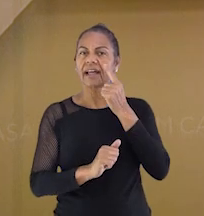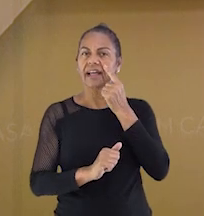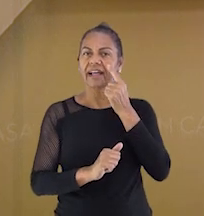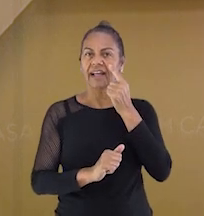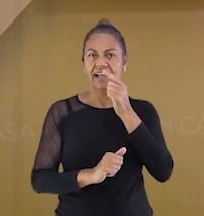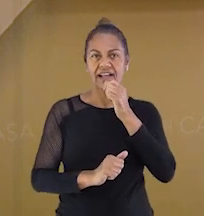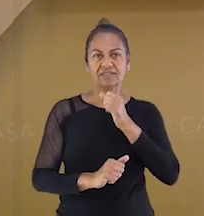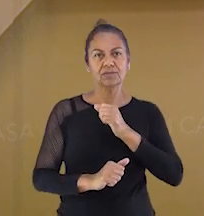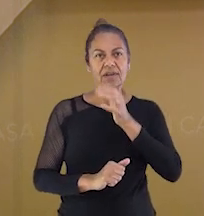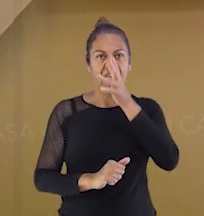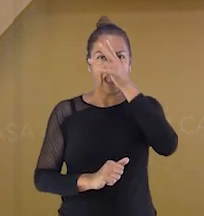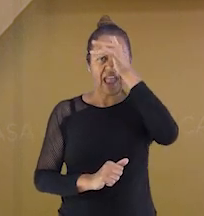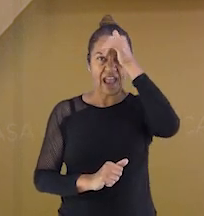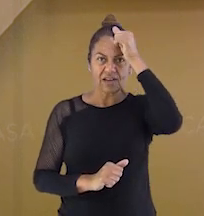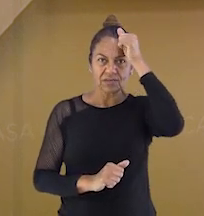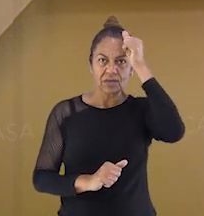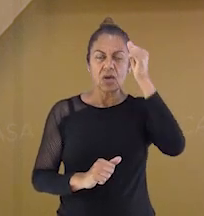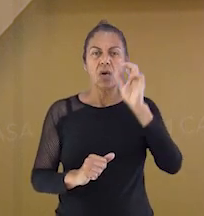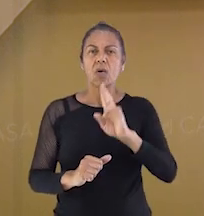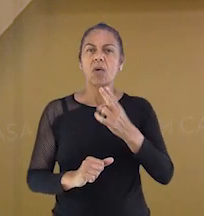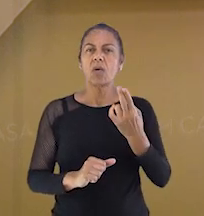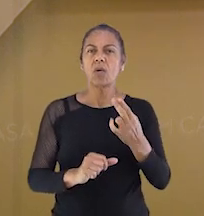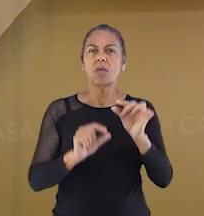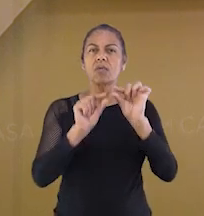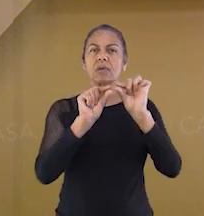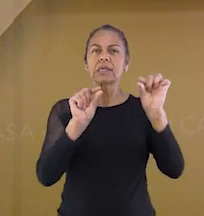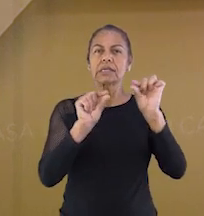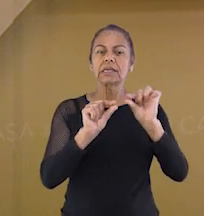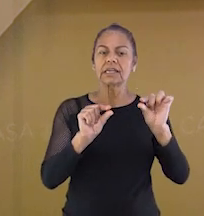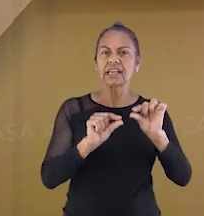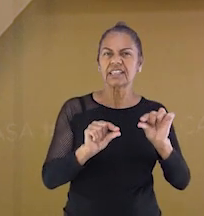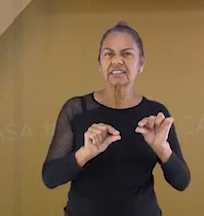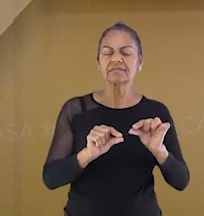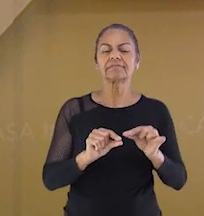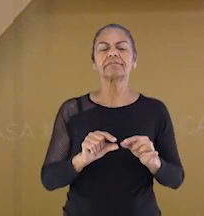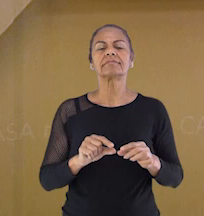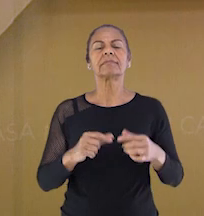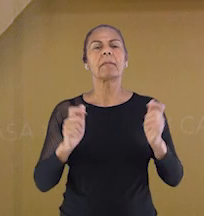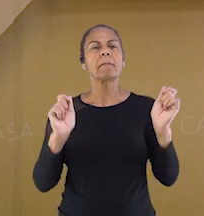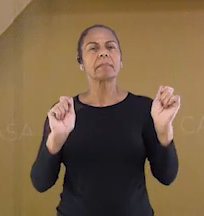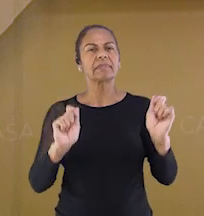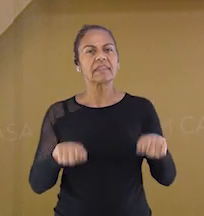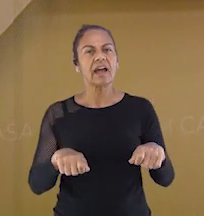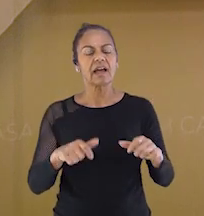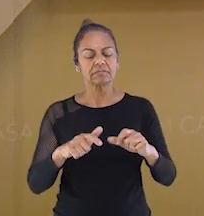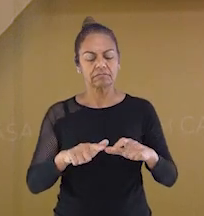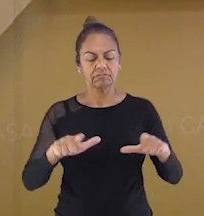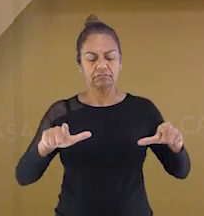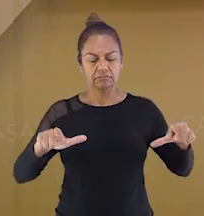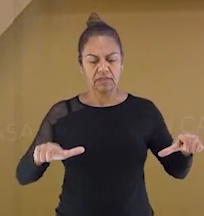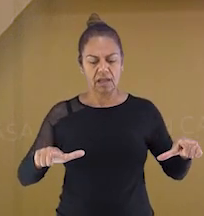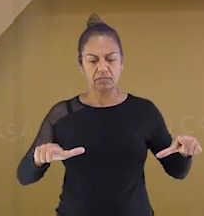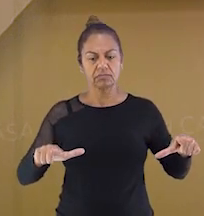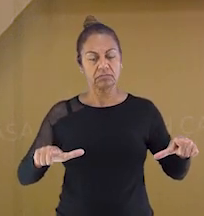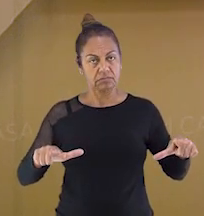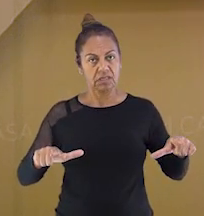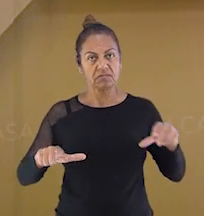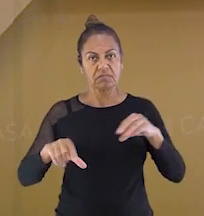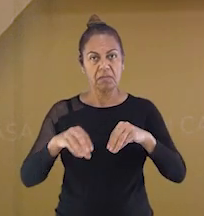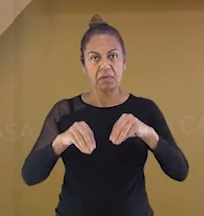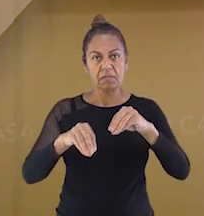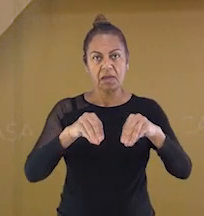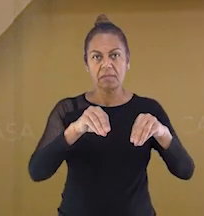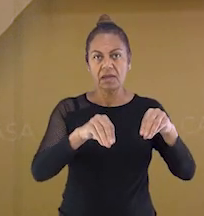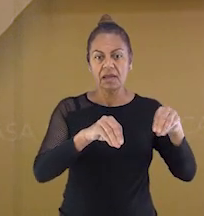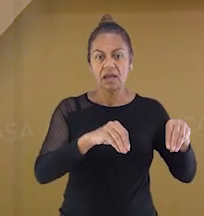linhas? As suas regras são simples. Ele pode ser jogado sobre um tabuleiro, ou mesmo sendo